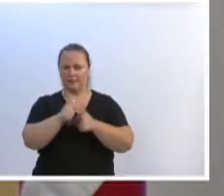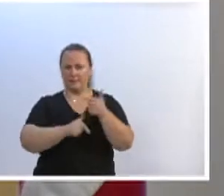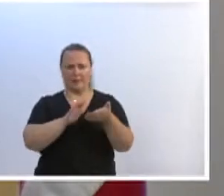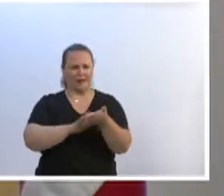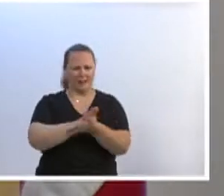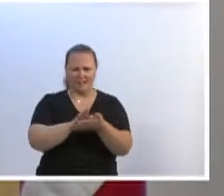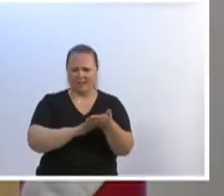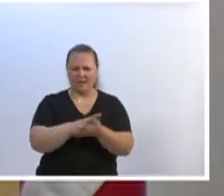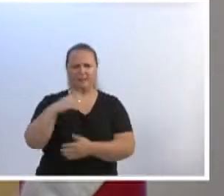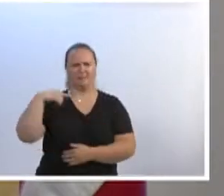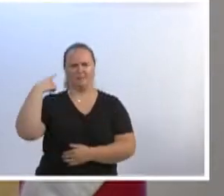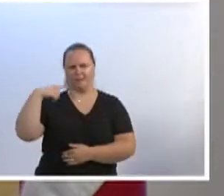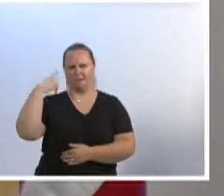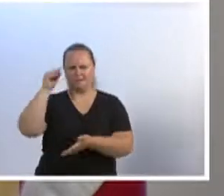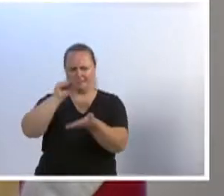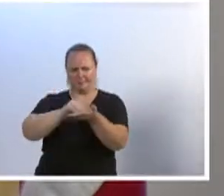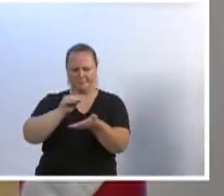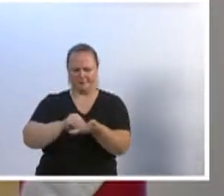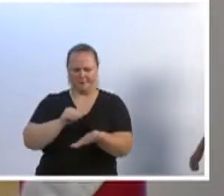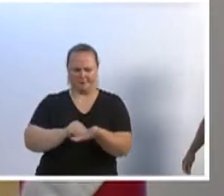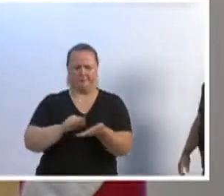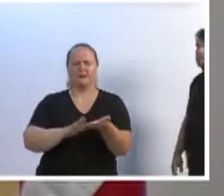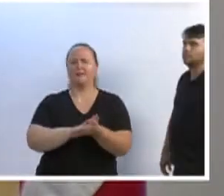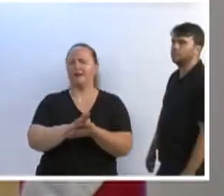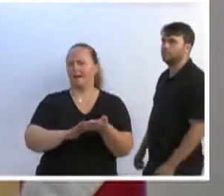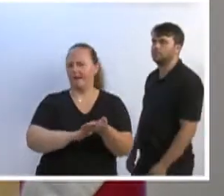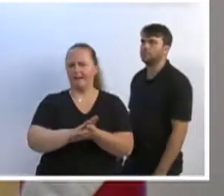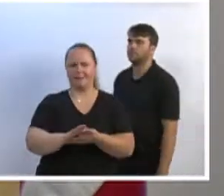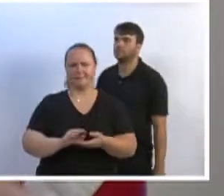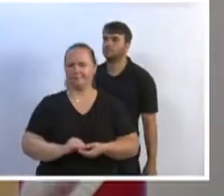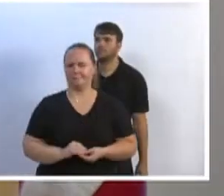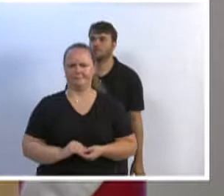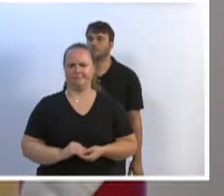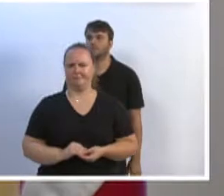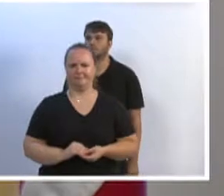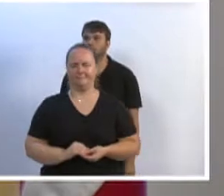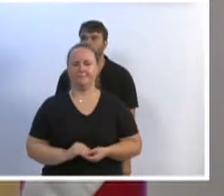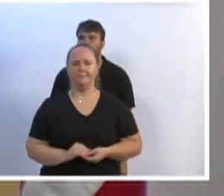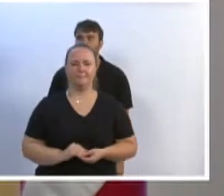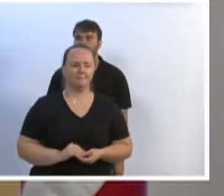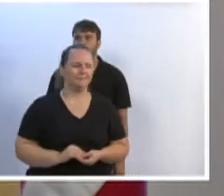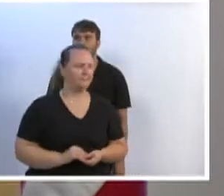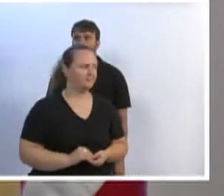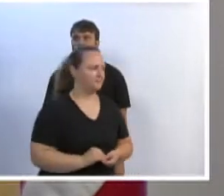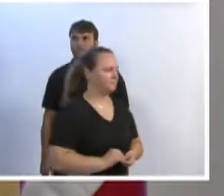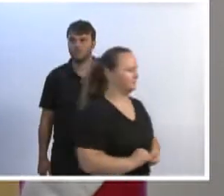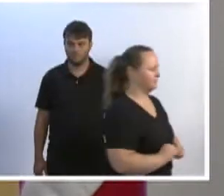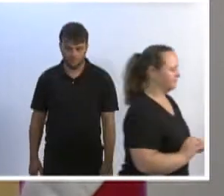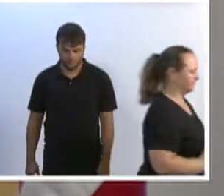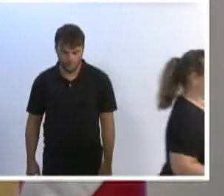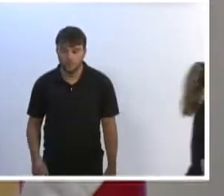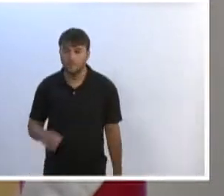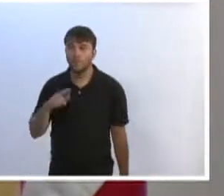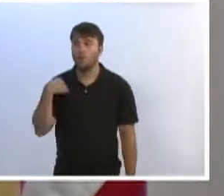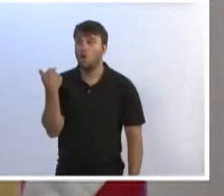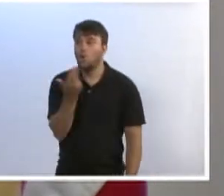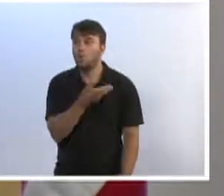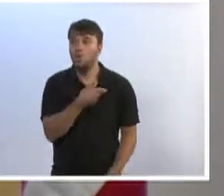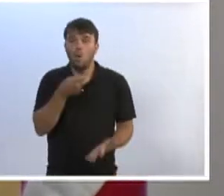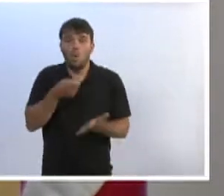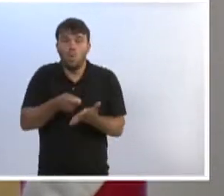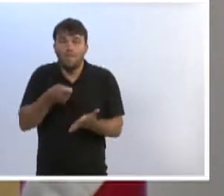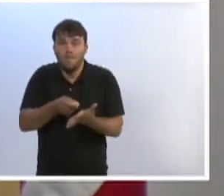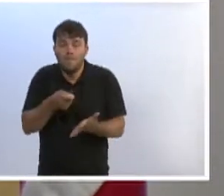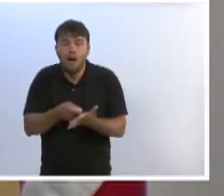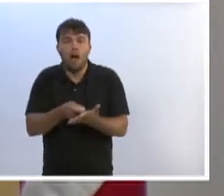vai ficar anotando aqui, ele não vai vir em sessão aqui do plenário para anotar o que é necessário, o é necessário. É nossa obrigação estar lá em Brasília e fazer esses